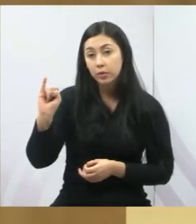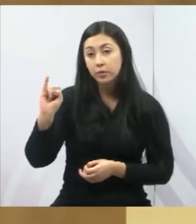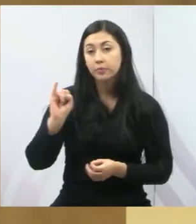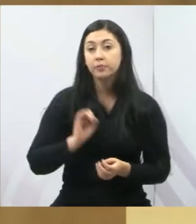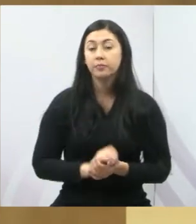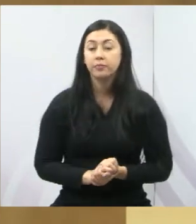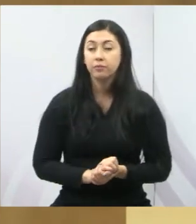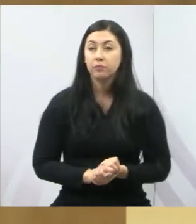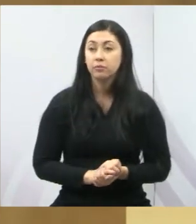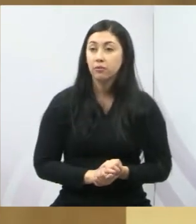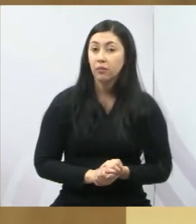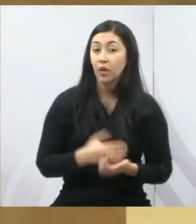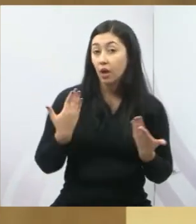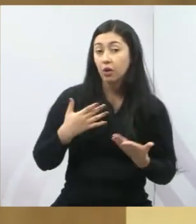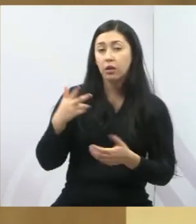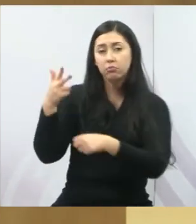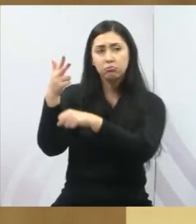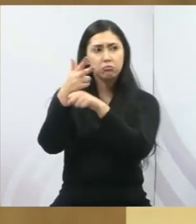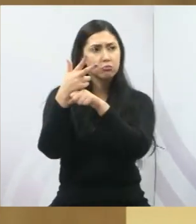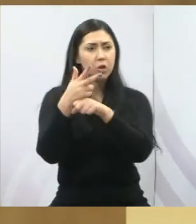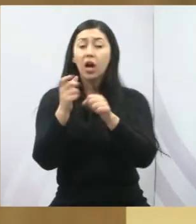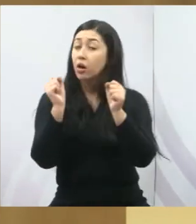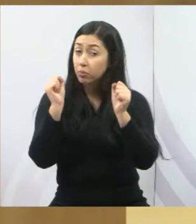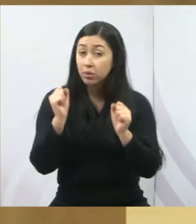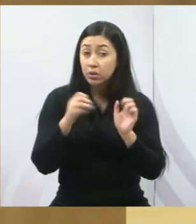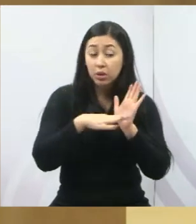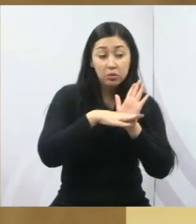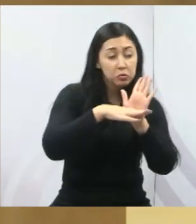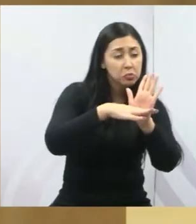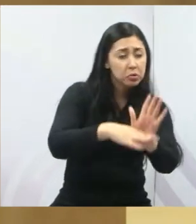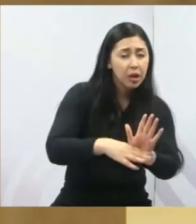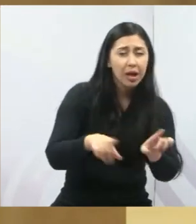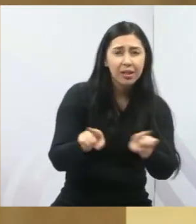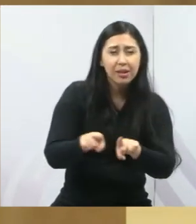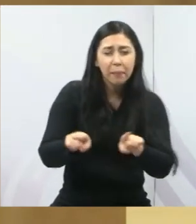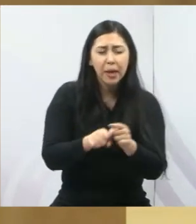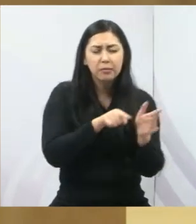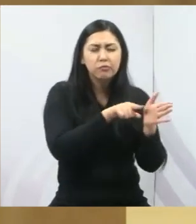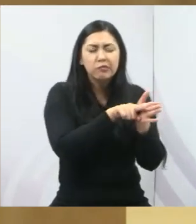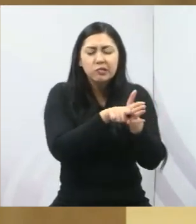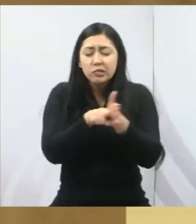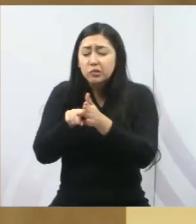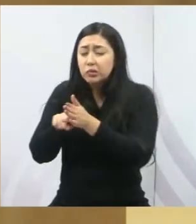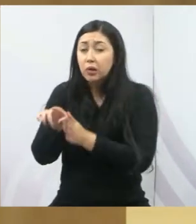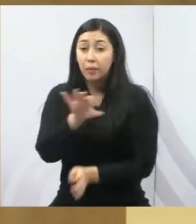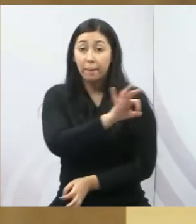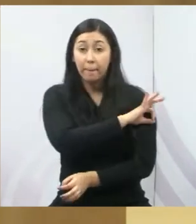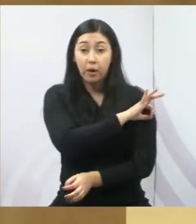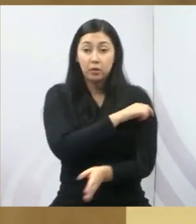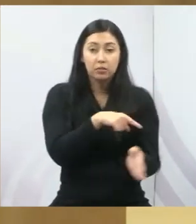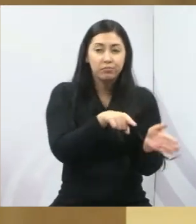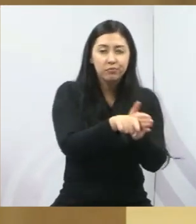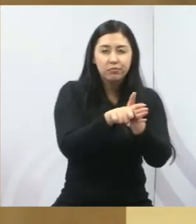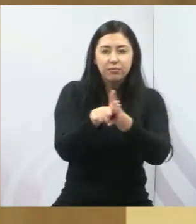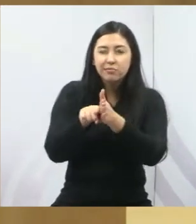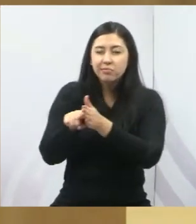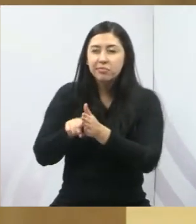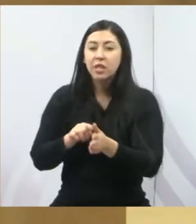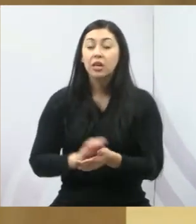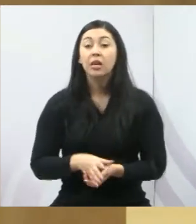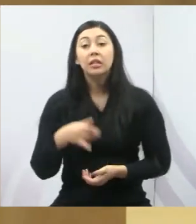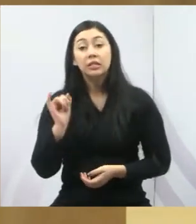poderá, com suas imagens, ajudar muito nas investigações policiais, porque uma vez que você consegue fazer essa